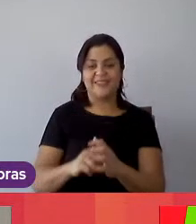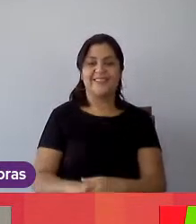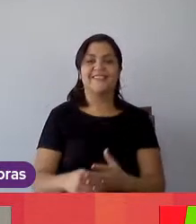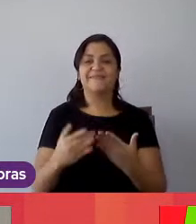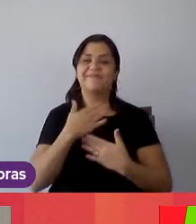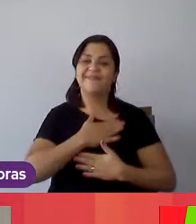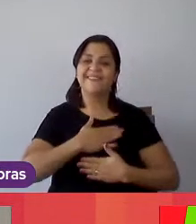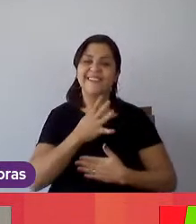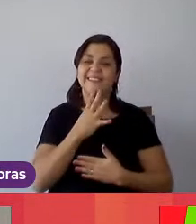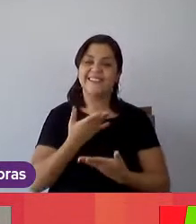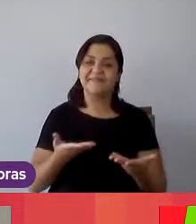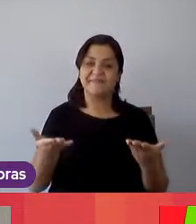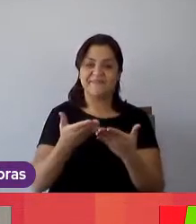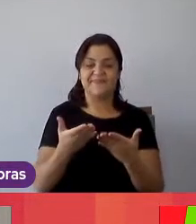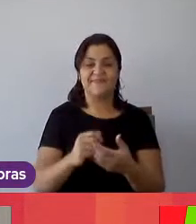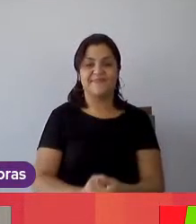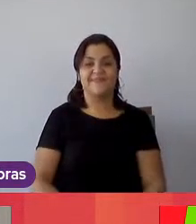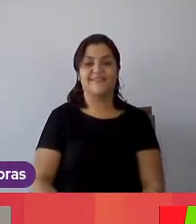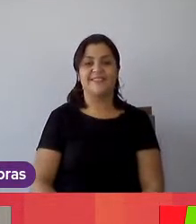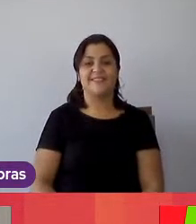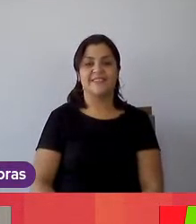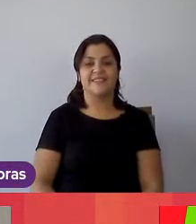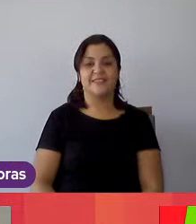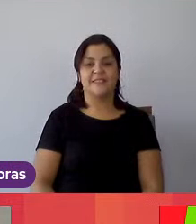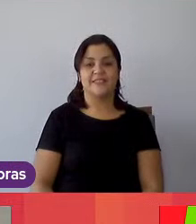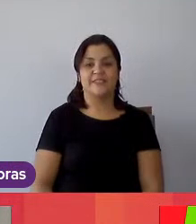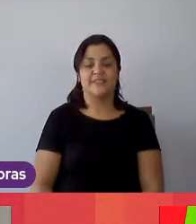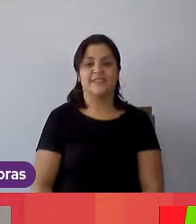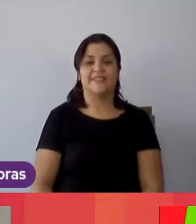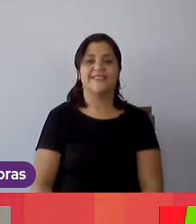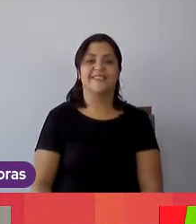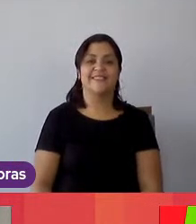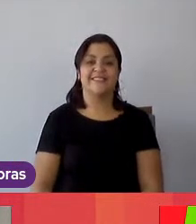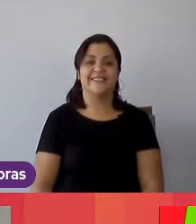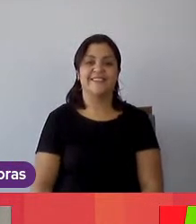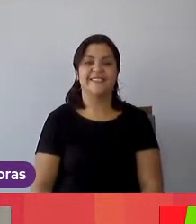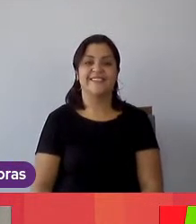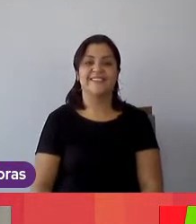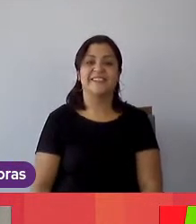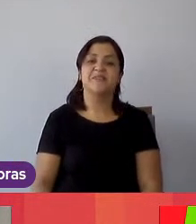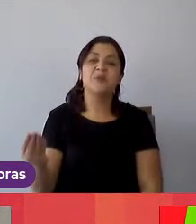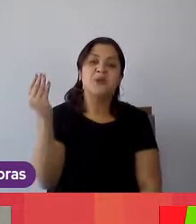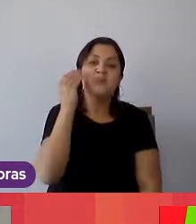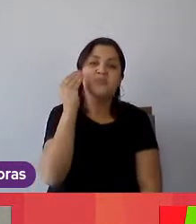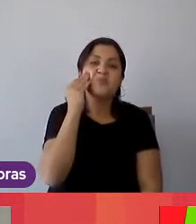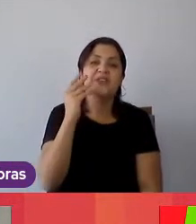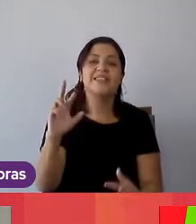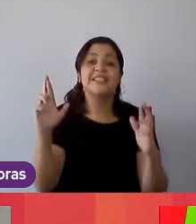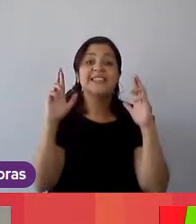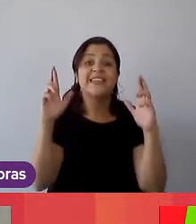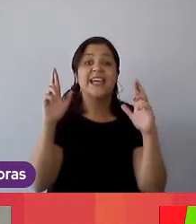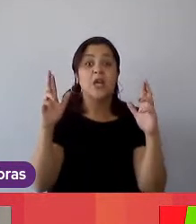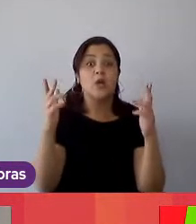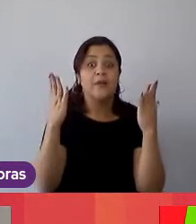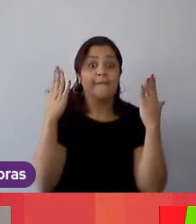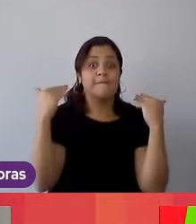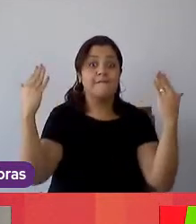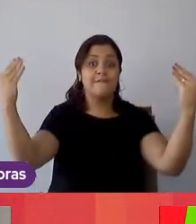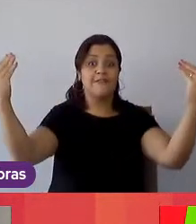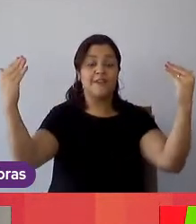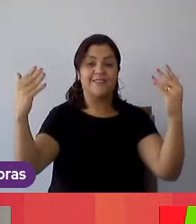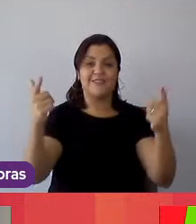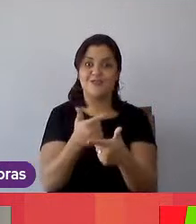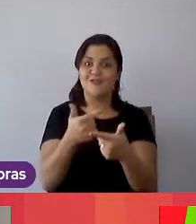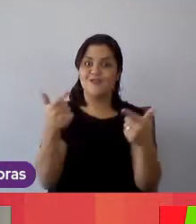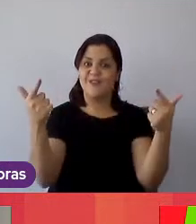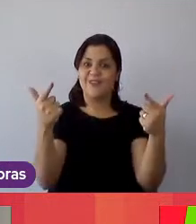prazer falar com vocês muito obrigado pessoal desejo para vocês muita sorte muito sucesso que vocês